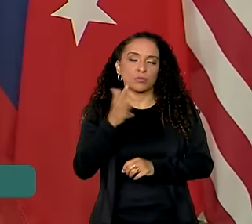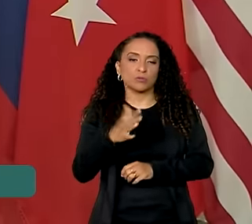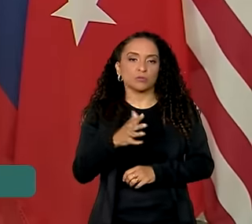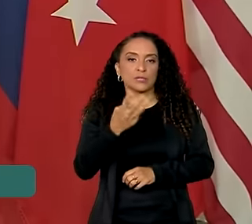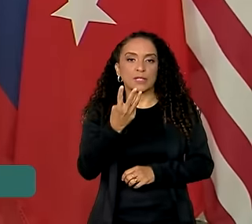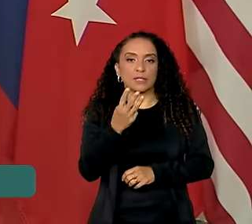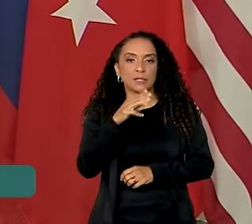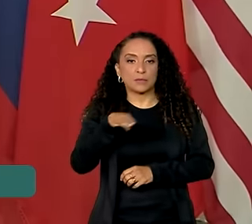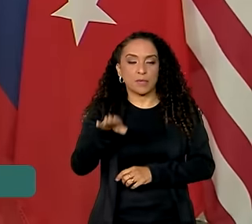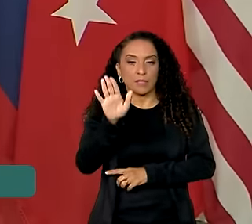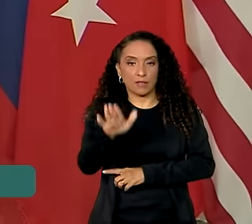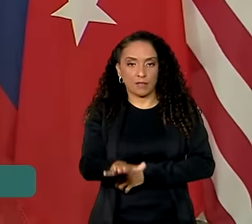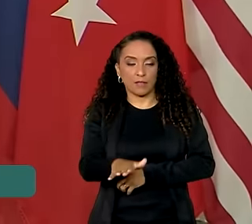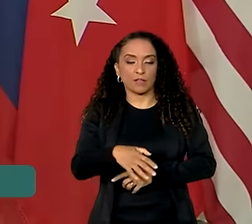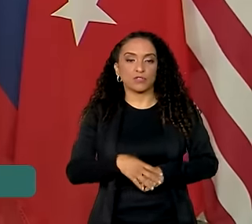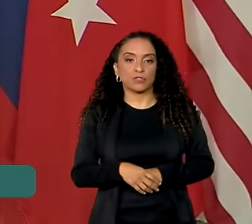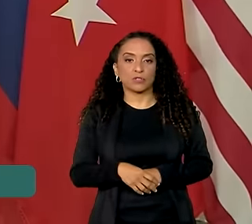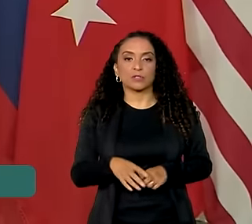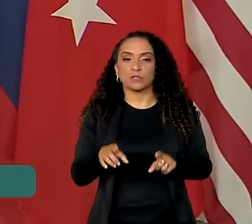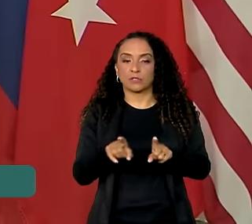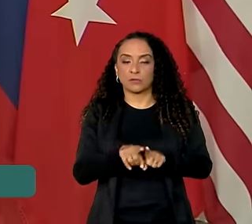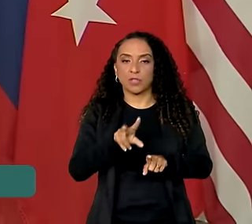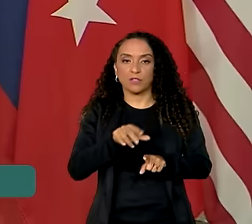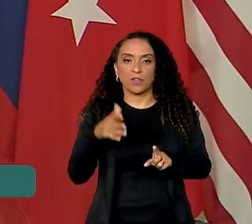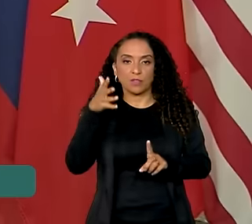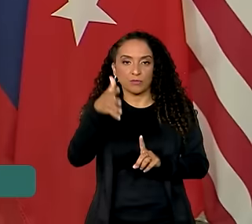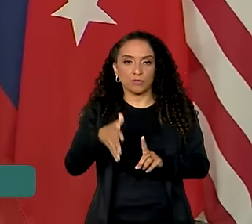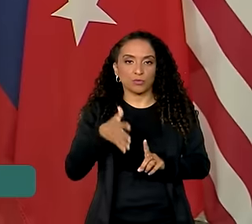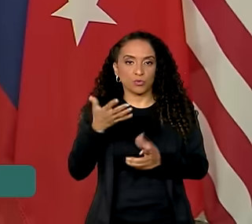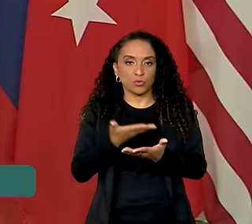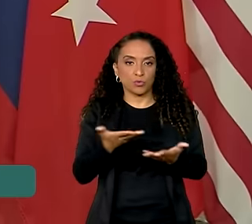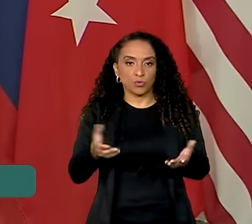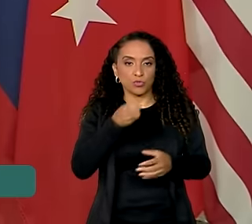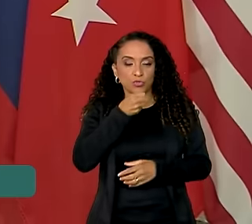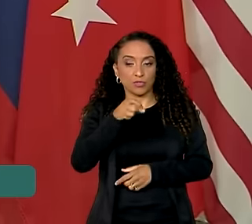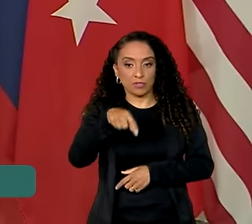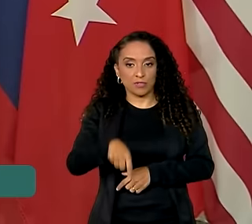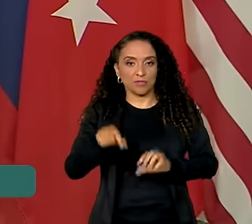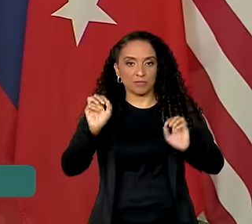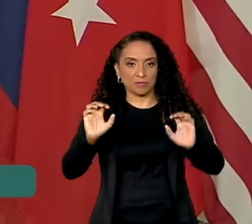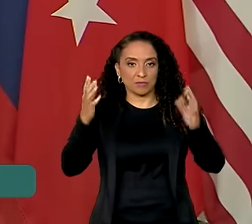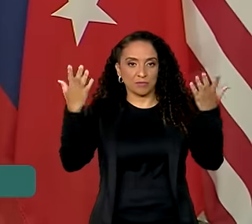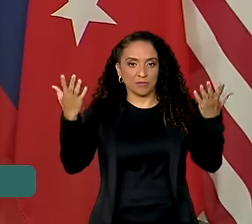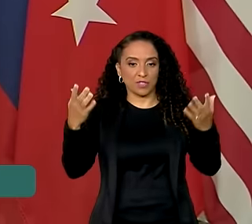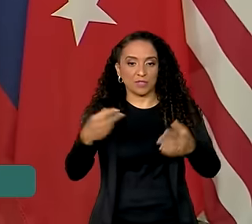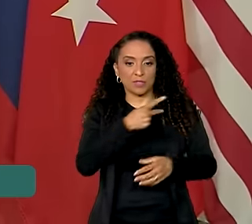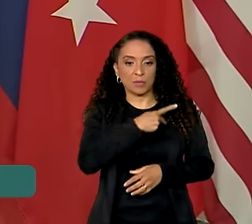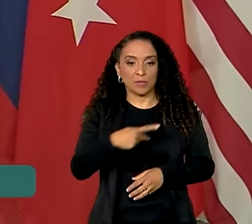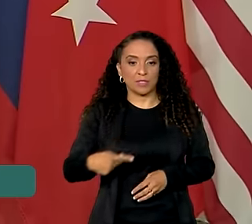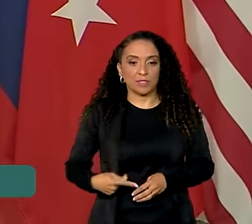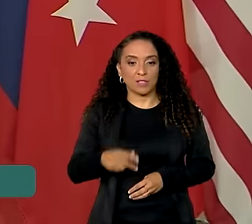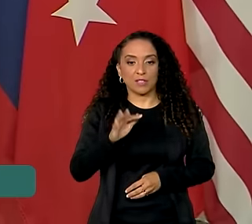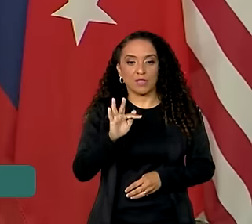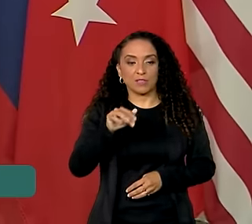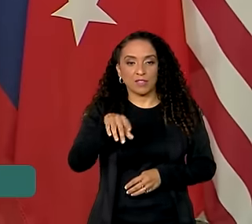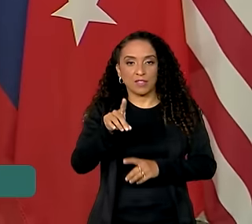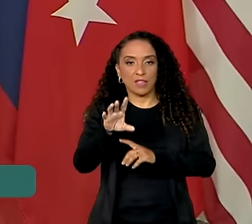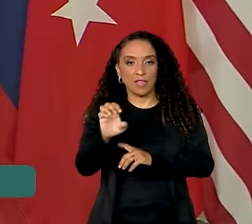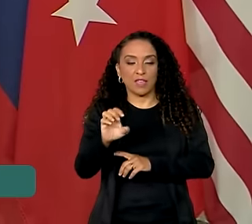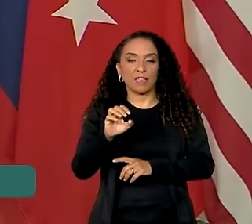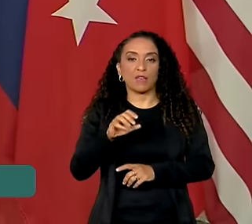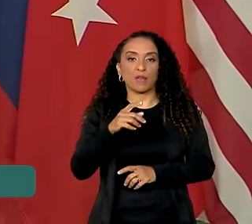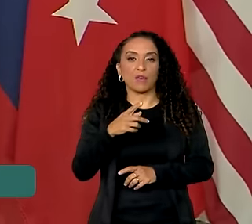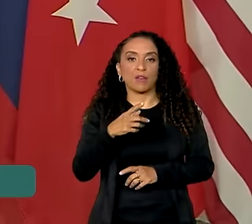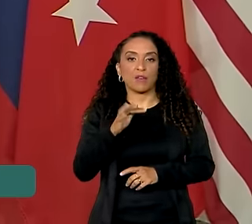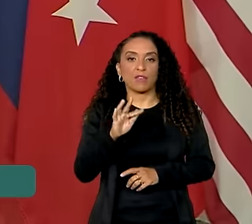por volta das três e meia da tarde. Ainda devem falar hoje com os jornalistas aqui do evento, a presidente do FNDE, Fernanda